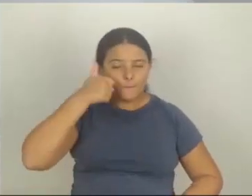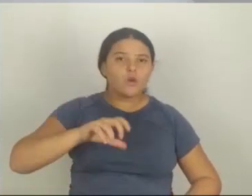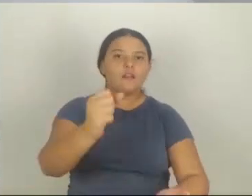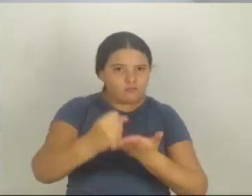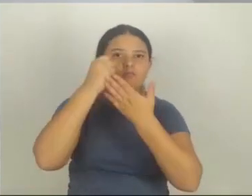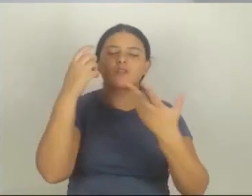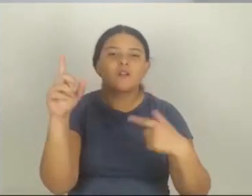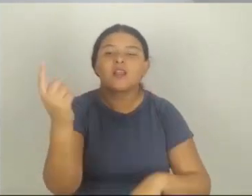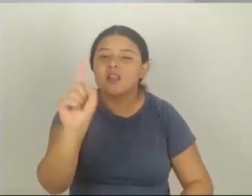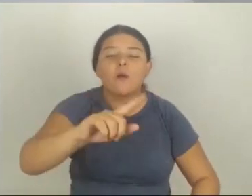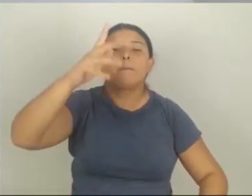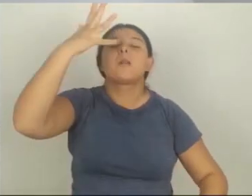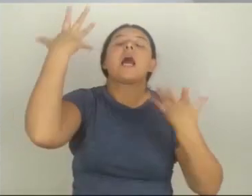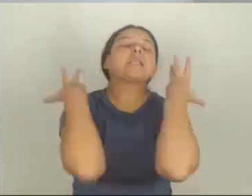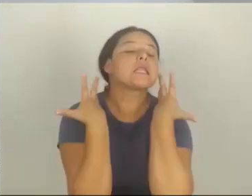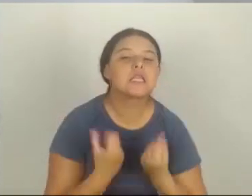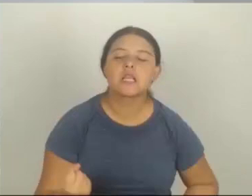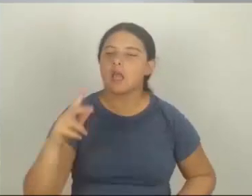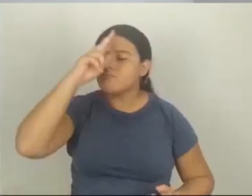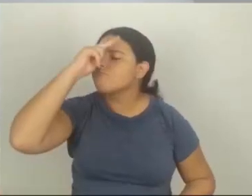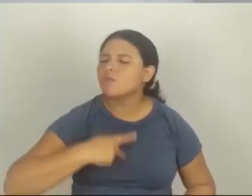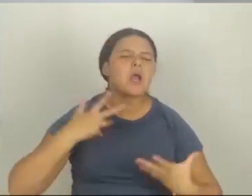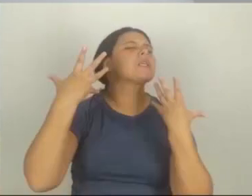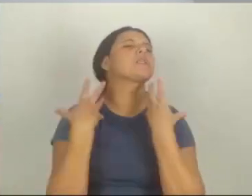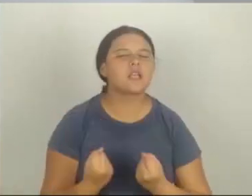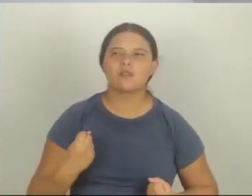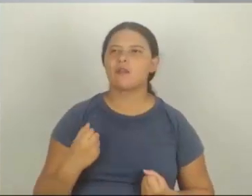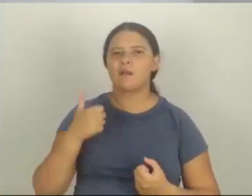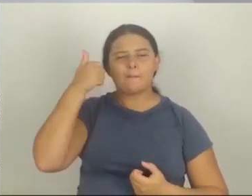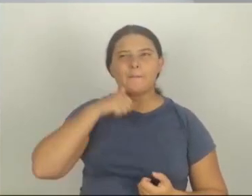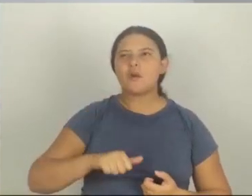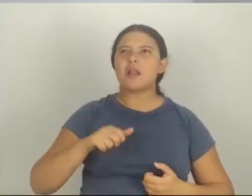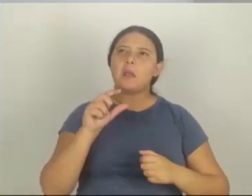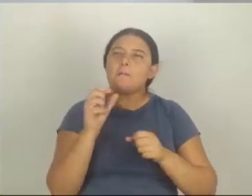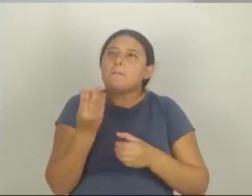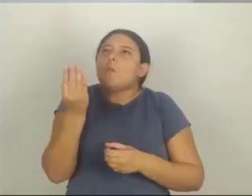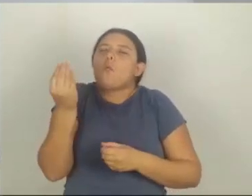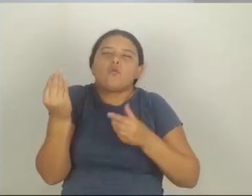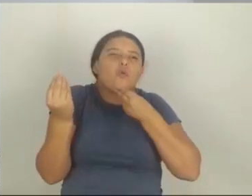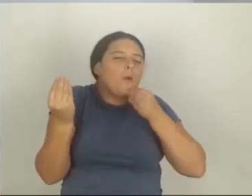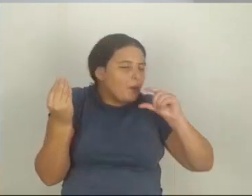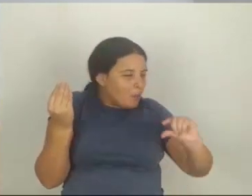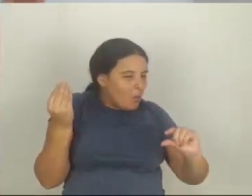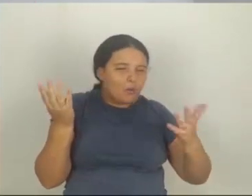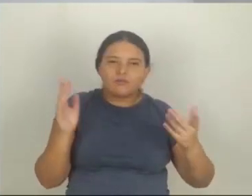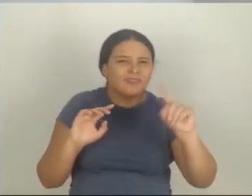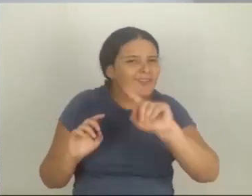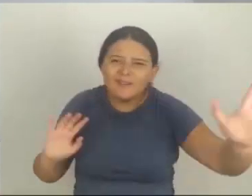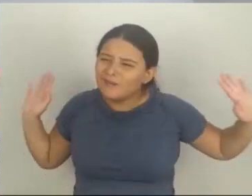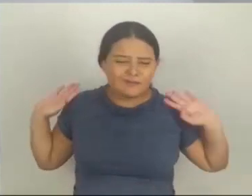tem que assumir por ela, não é? Tem aquele pensamento, ah, mas tem muita mulher pra pouco homem, sabe? É muita